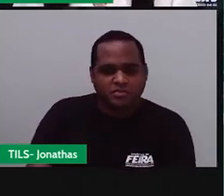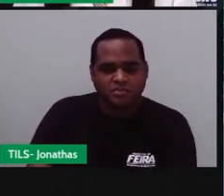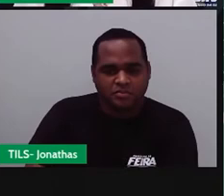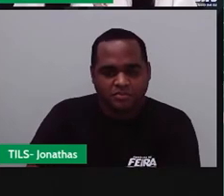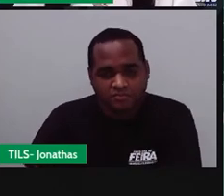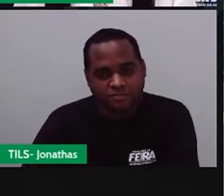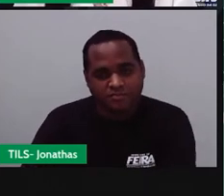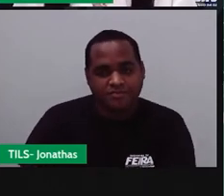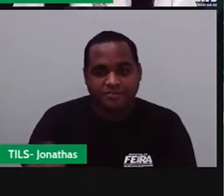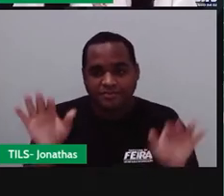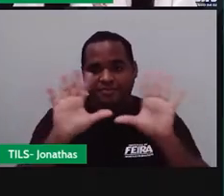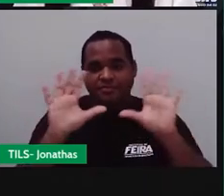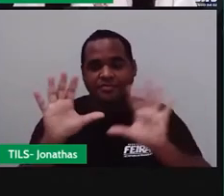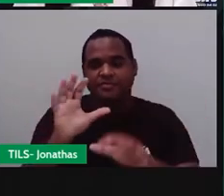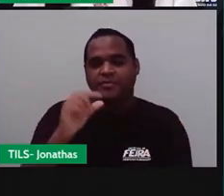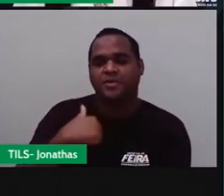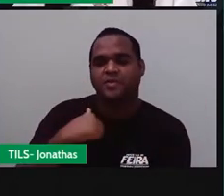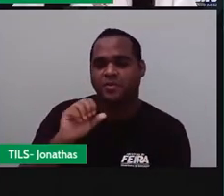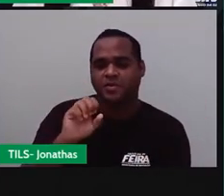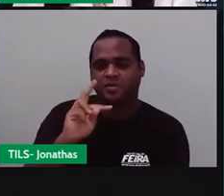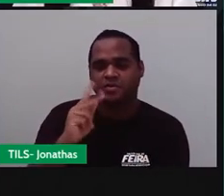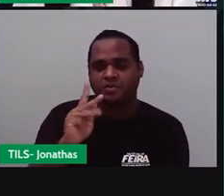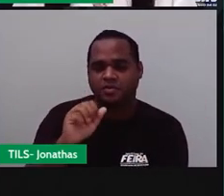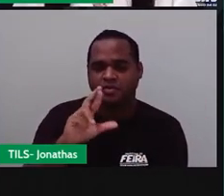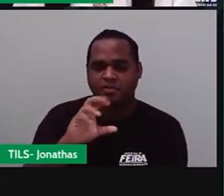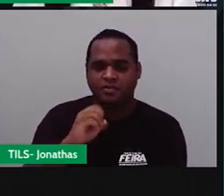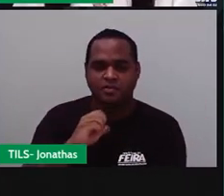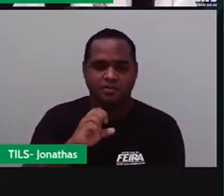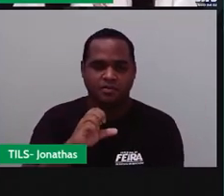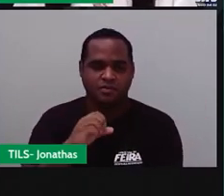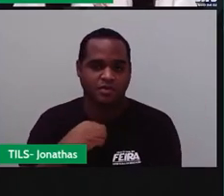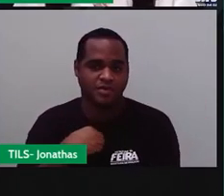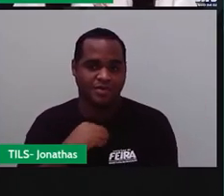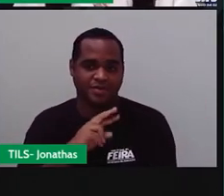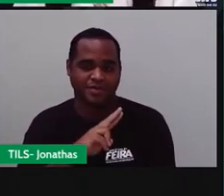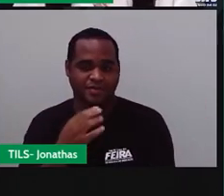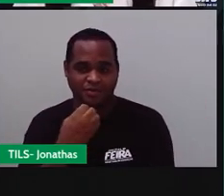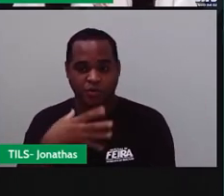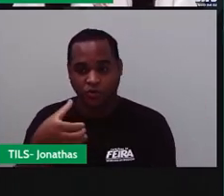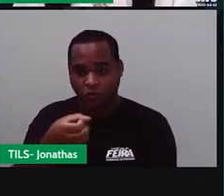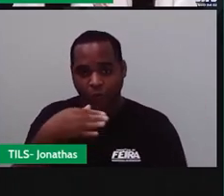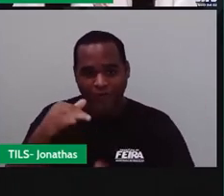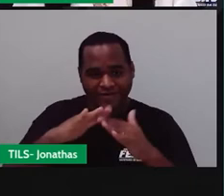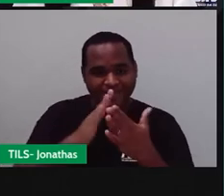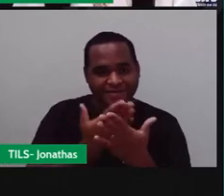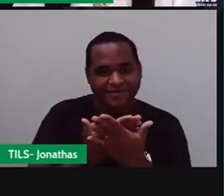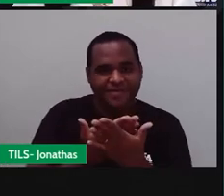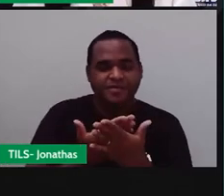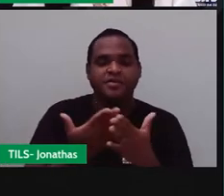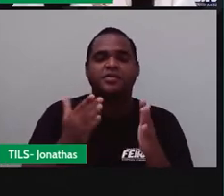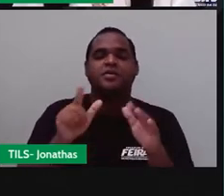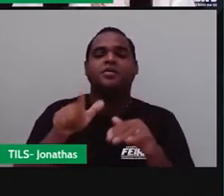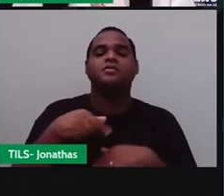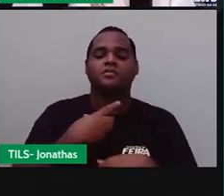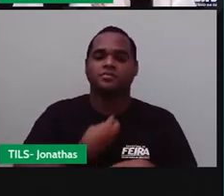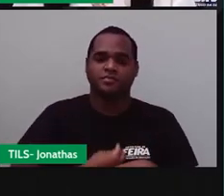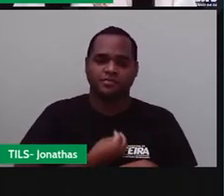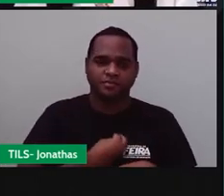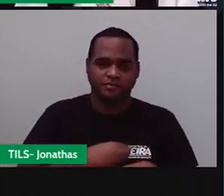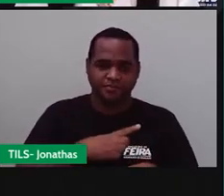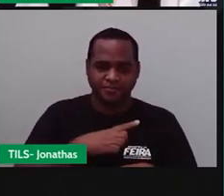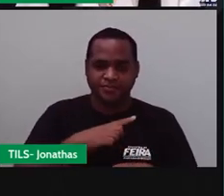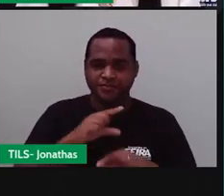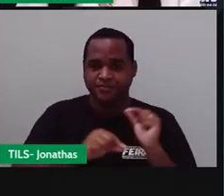Oi, eu sou a Jarlotte. Tudo bem? Eu sou um romano. Muito prazer. Você é novo na escola? É. Quando eu já estava me